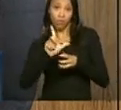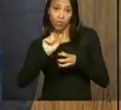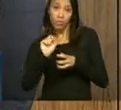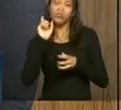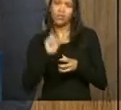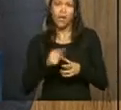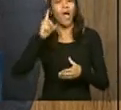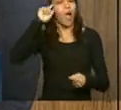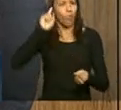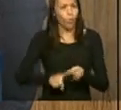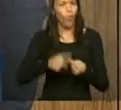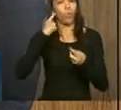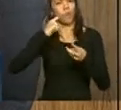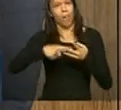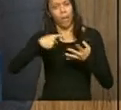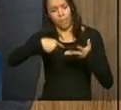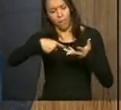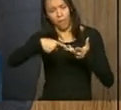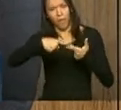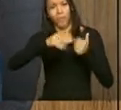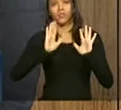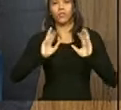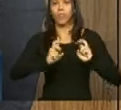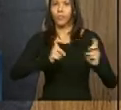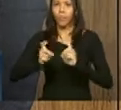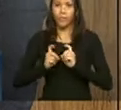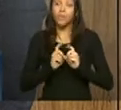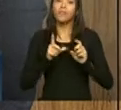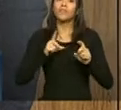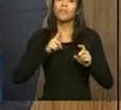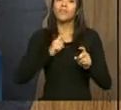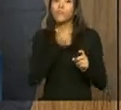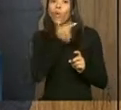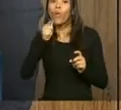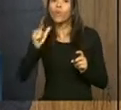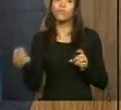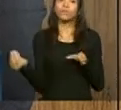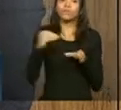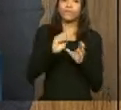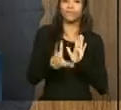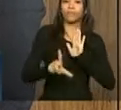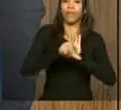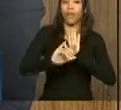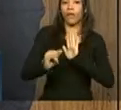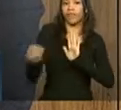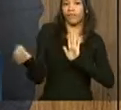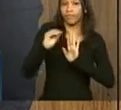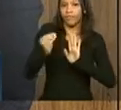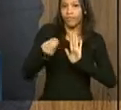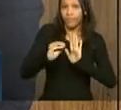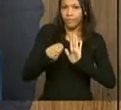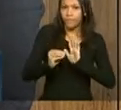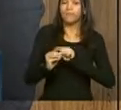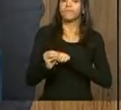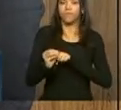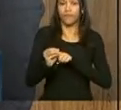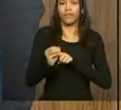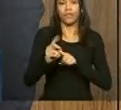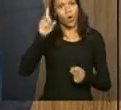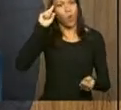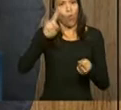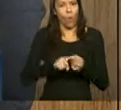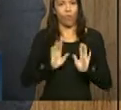por intermédio do Fórum Global, envolveram outras jurisdições, inclusive algumas que têm taxação favorecida,